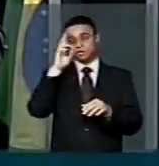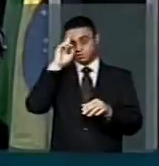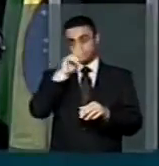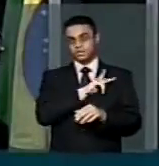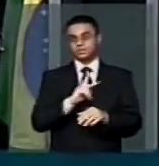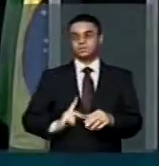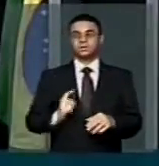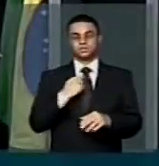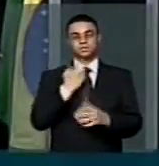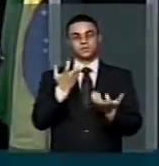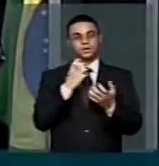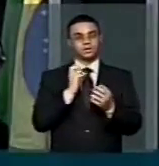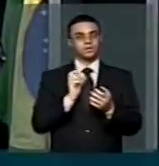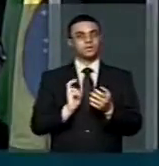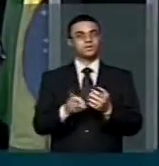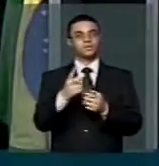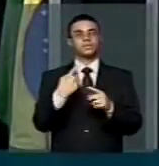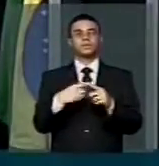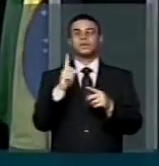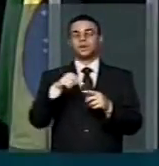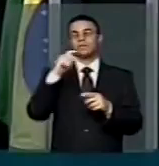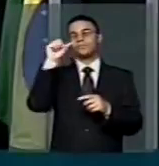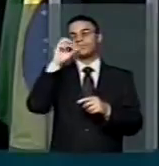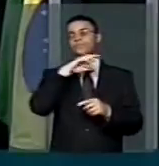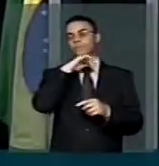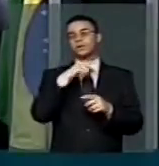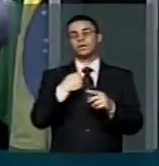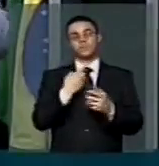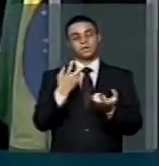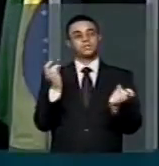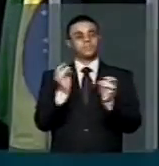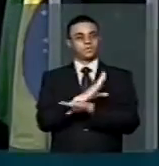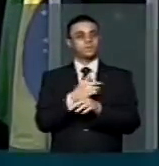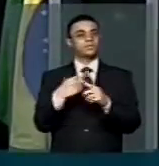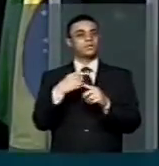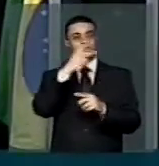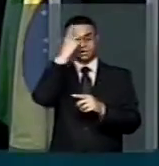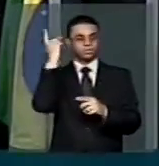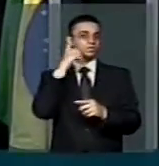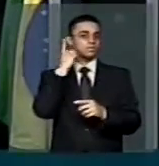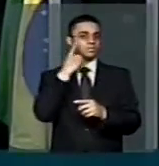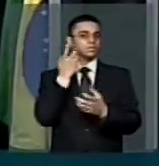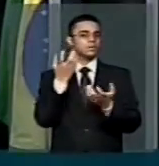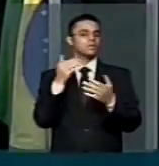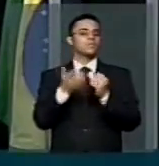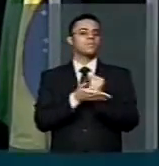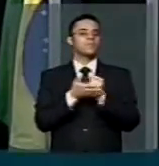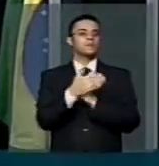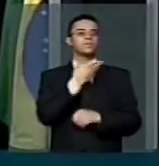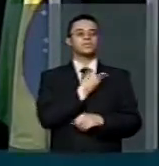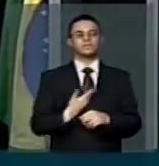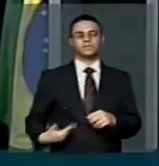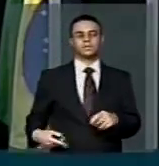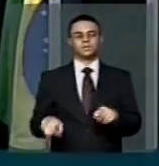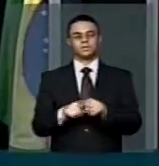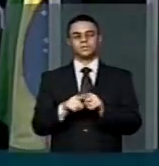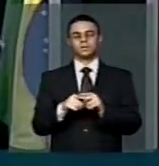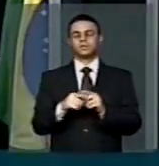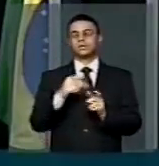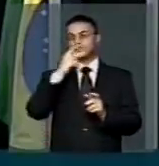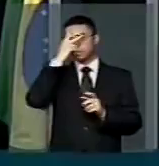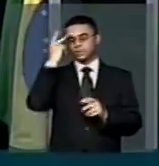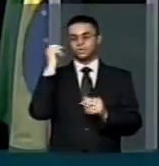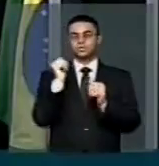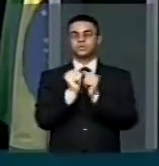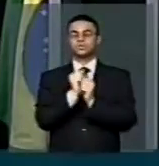muito grave isso, é muito grave. Eu quero fazer um alerta aos parlamentares, da base do governo. Os parlamentares ligaram ao